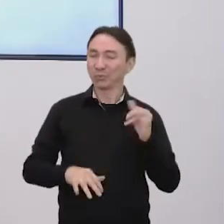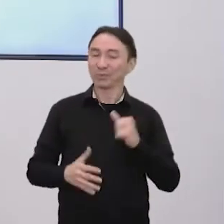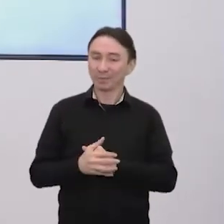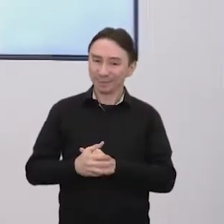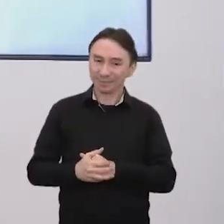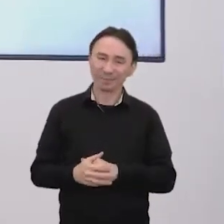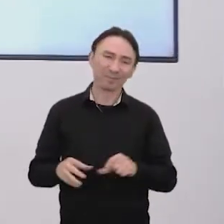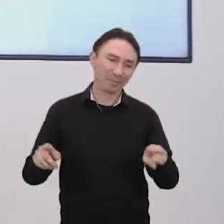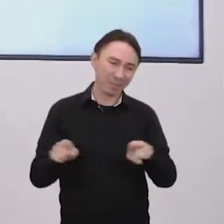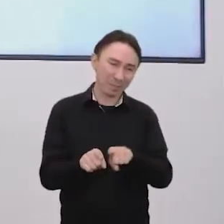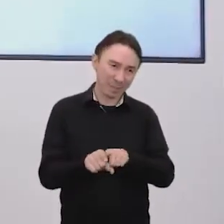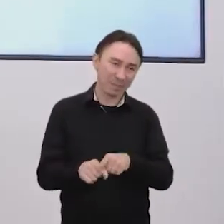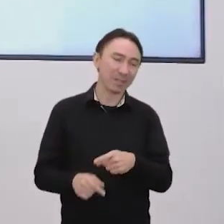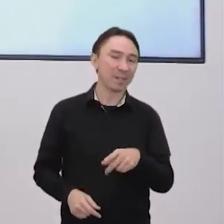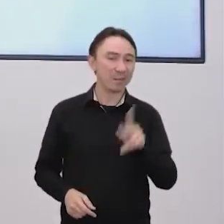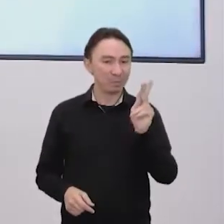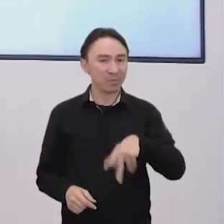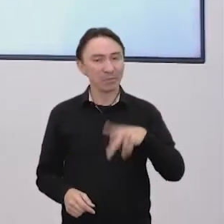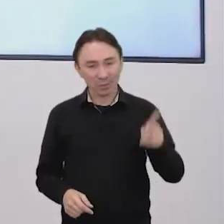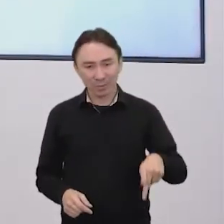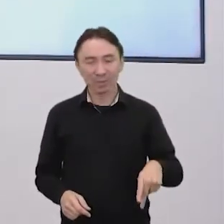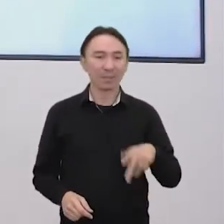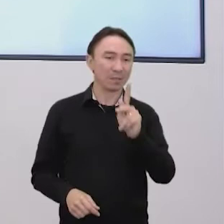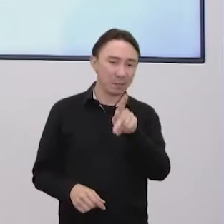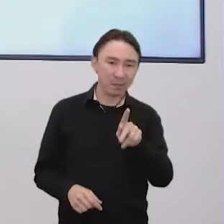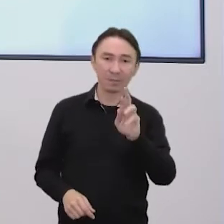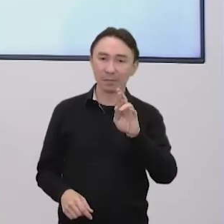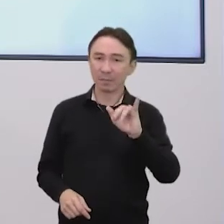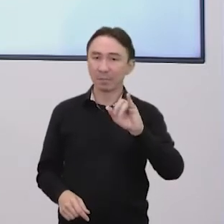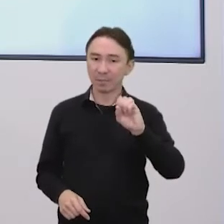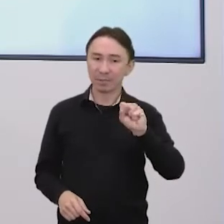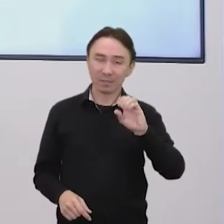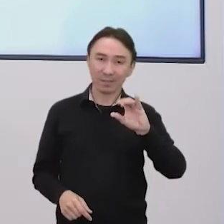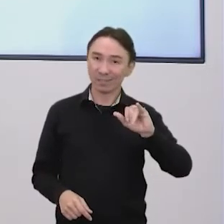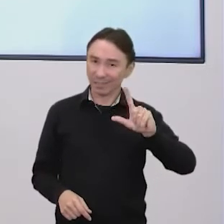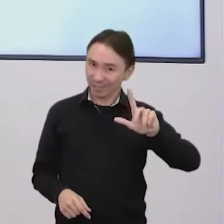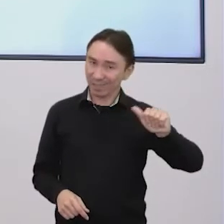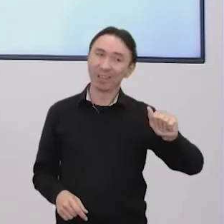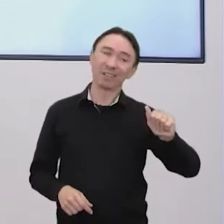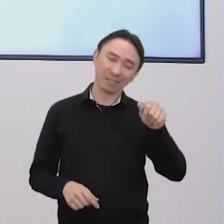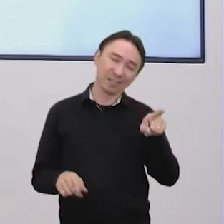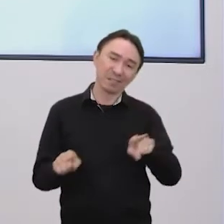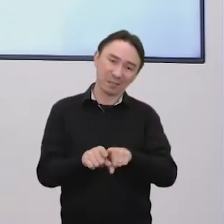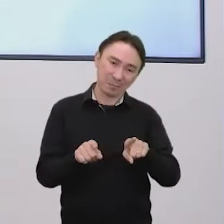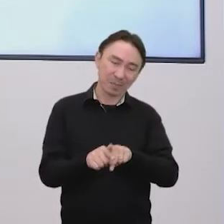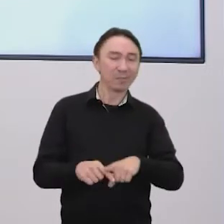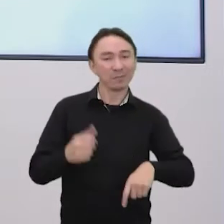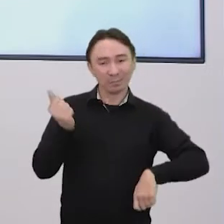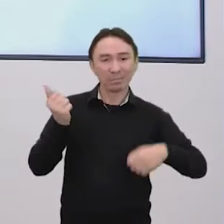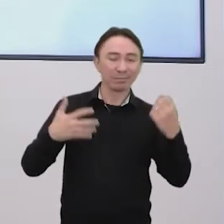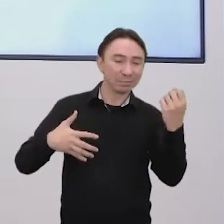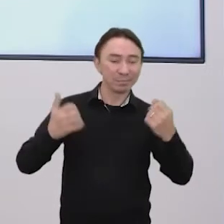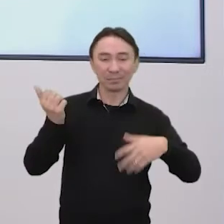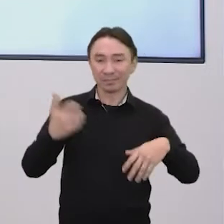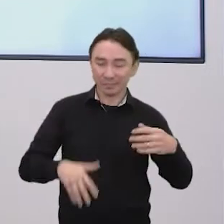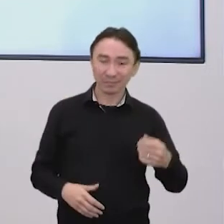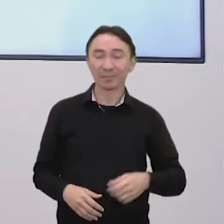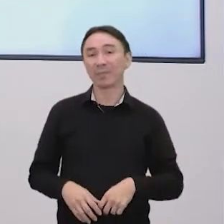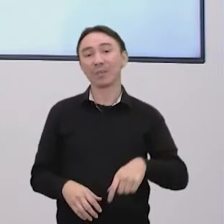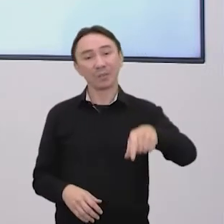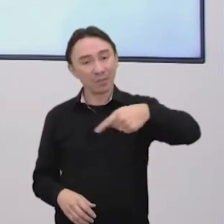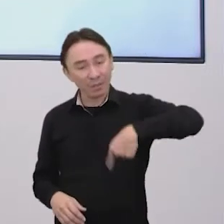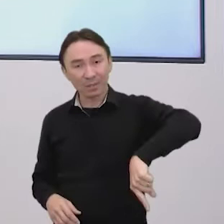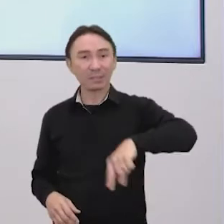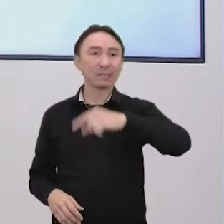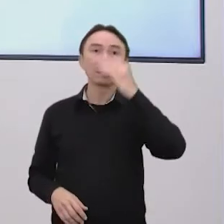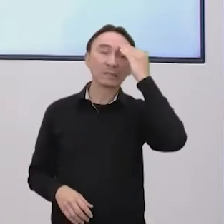tenha falado disso com vocês no outro componente aí que faz parte desse aprofundamento. Então, é uma cadeia que a gente precisa entender melhor,